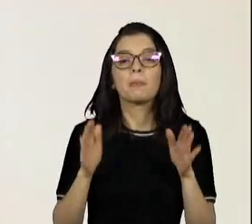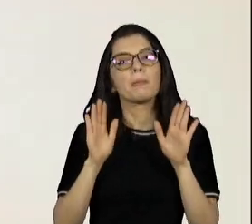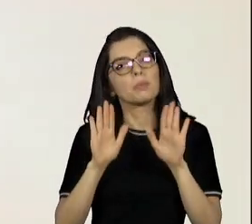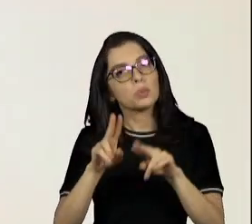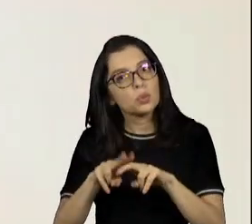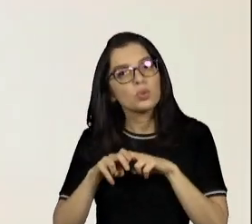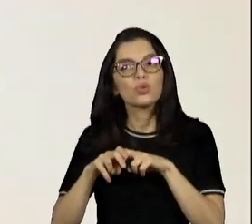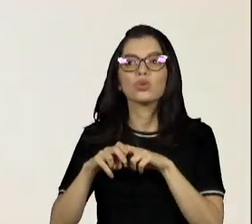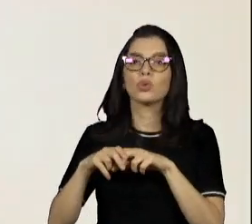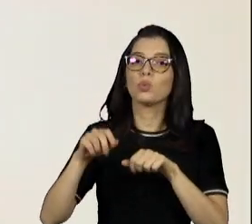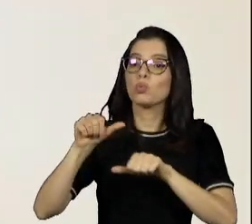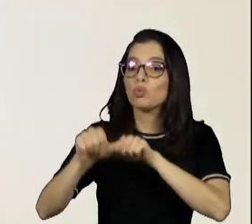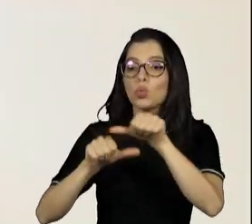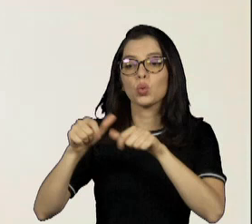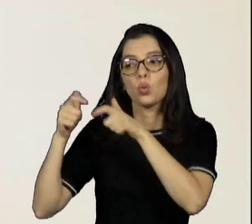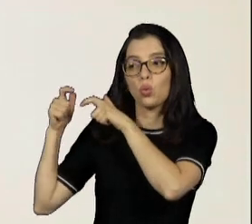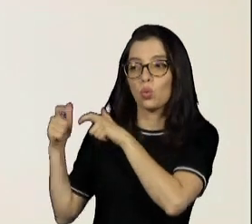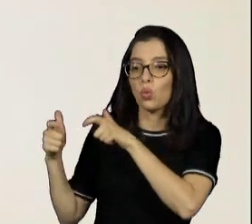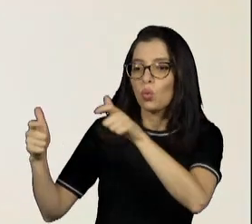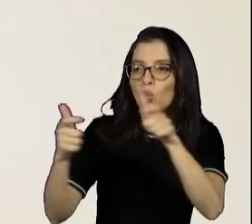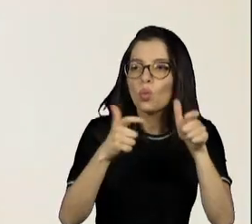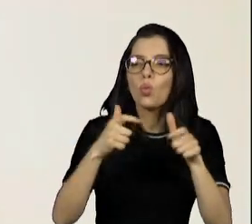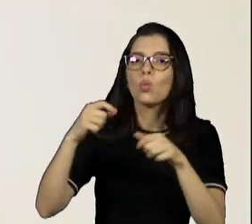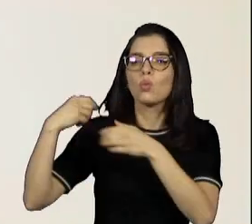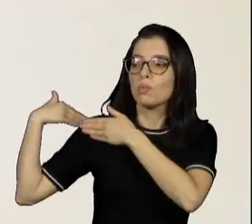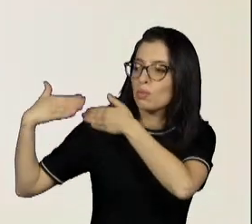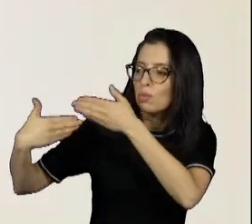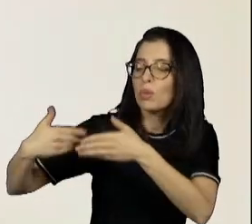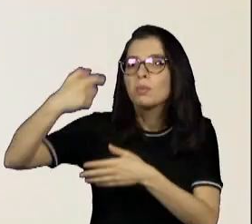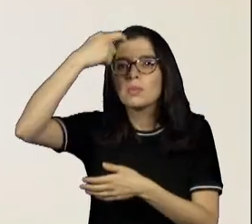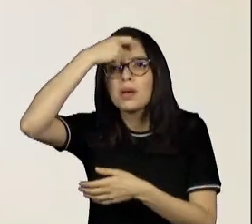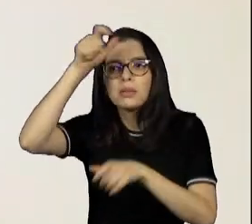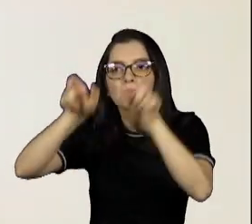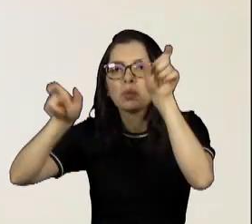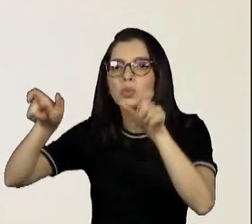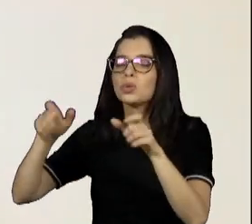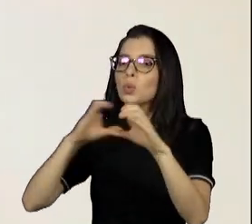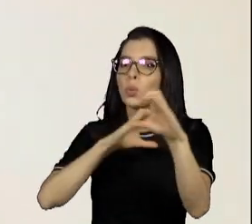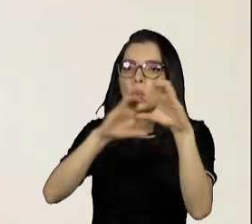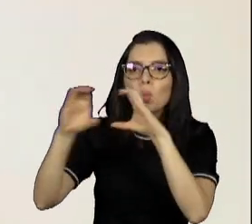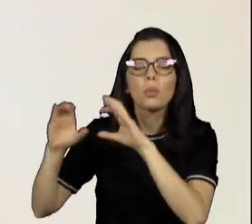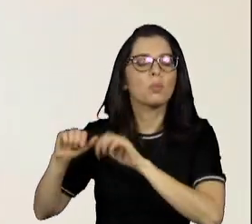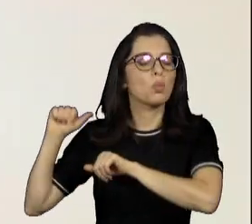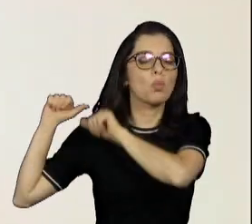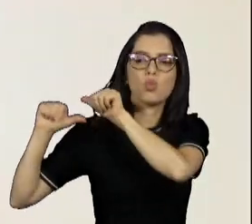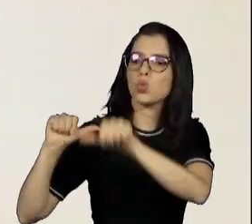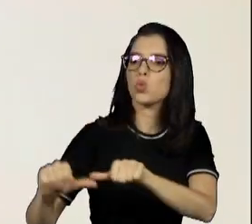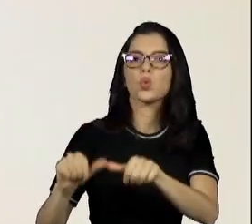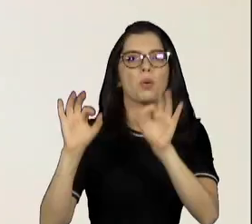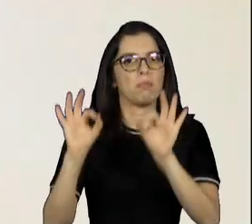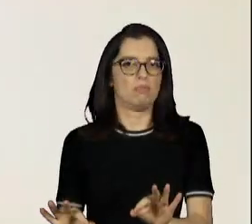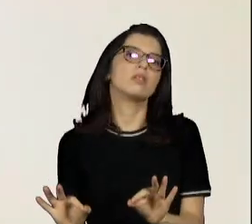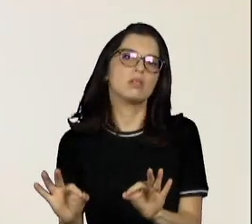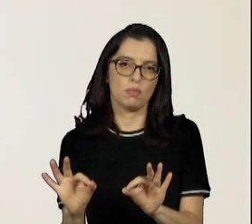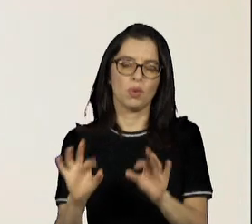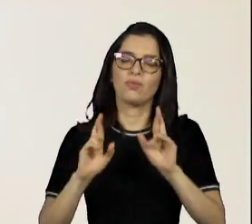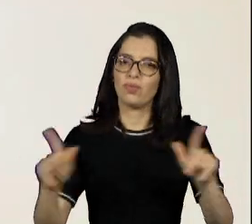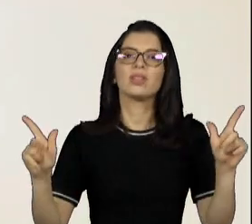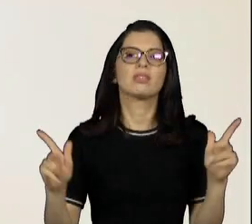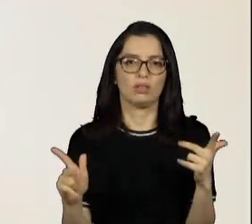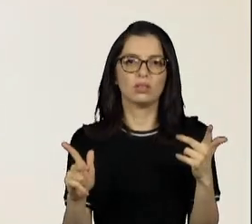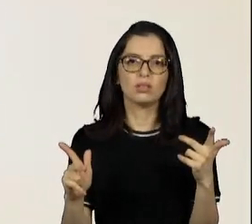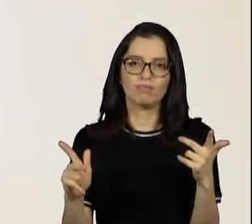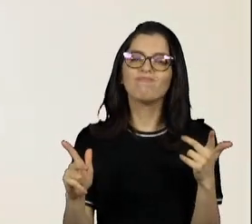das pessoas, a mudança do jeito de a gente se comunicar, mudou muito de lá para cá.